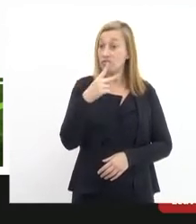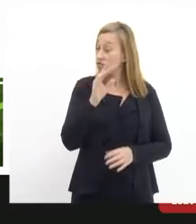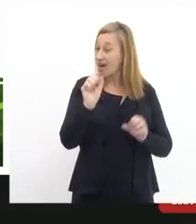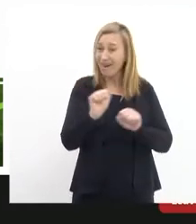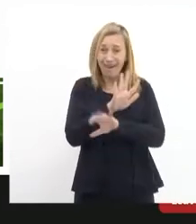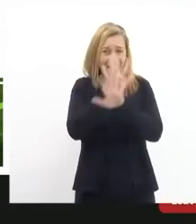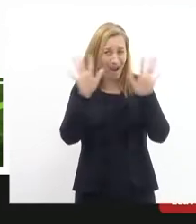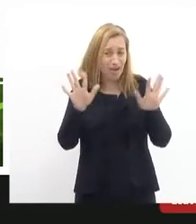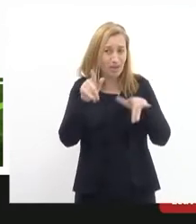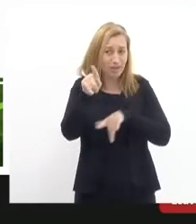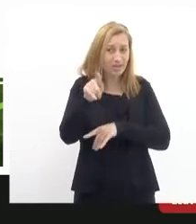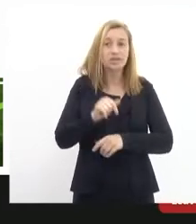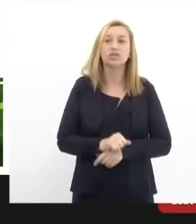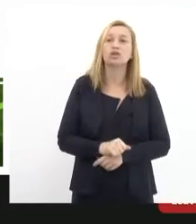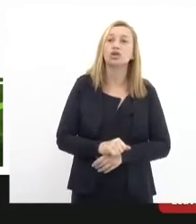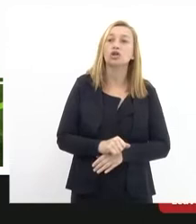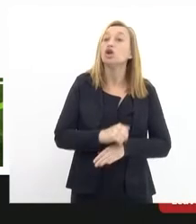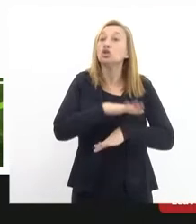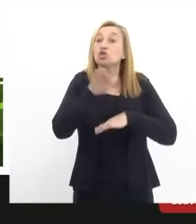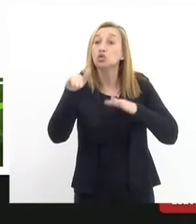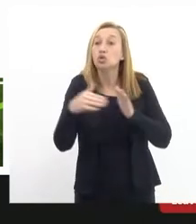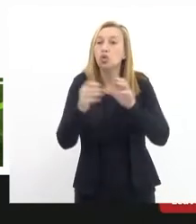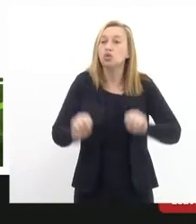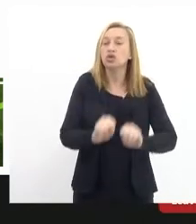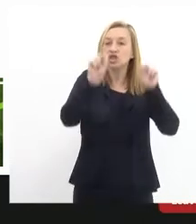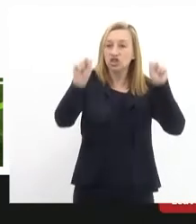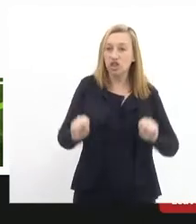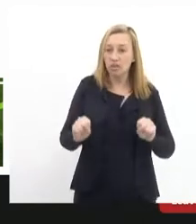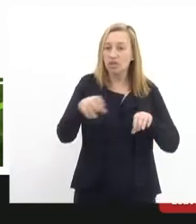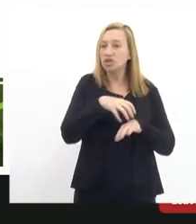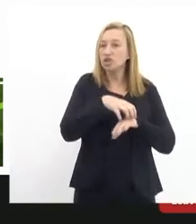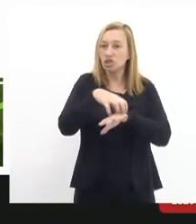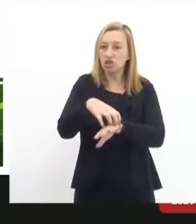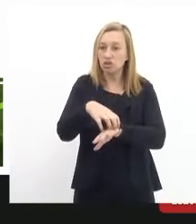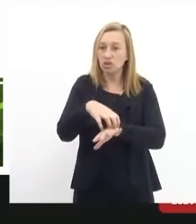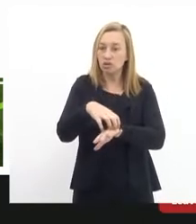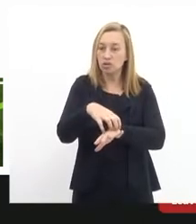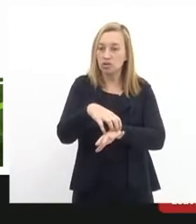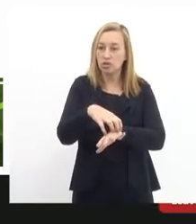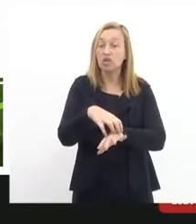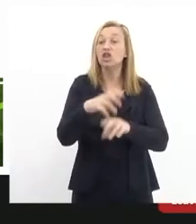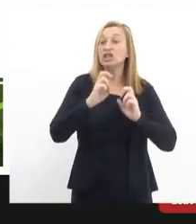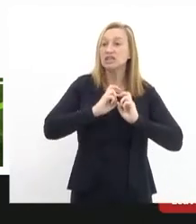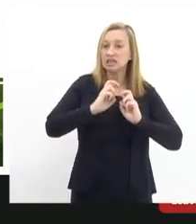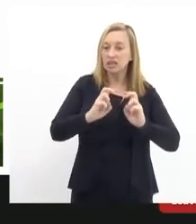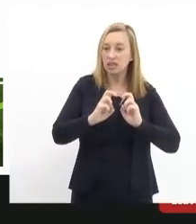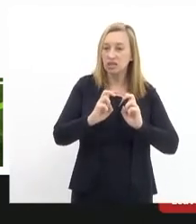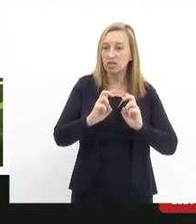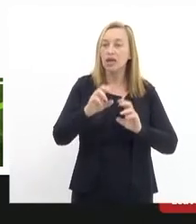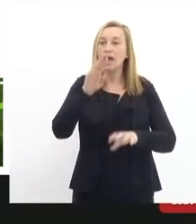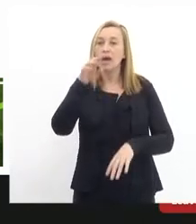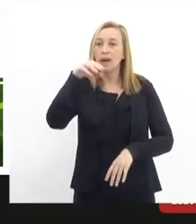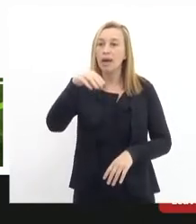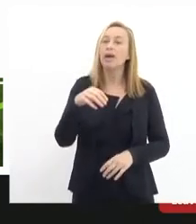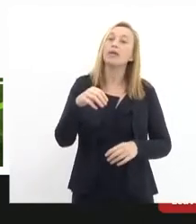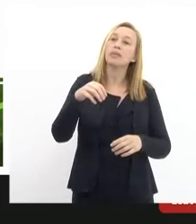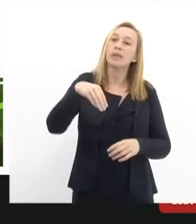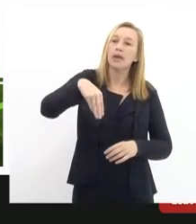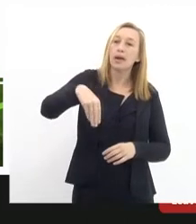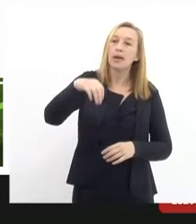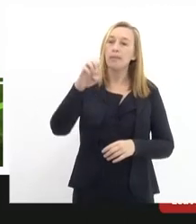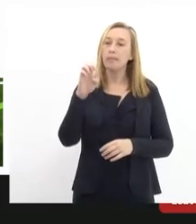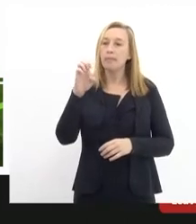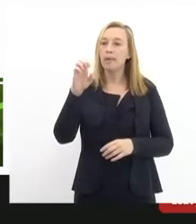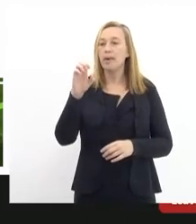vamos ver isso. Todo o sistema de transporte, inclusive os trilhos, mecanismos e acessórios,